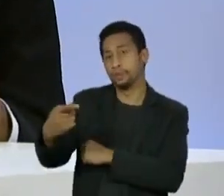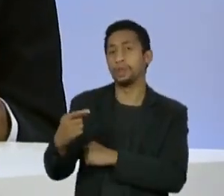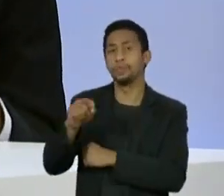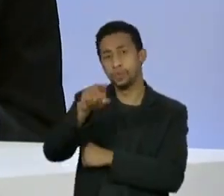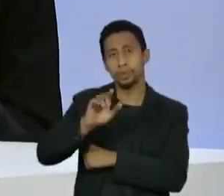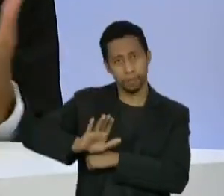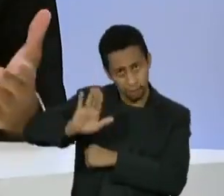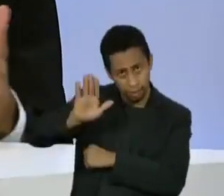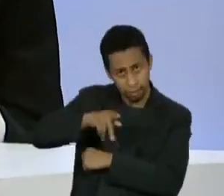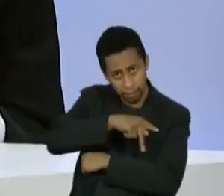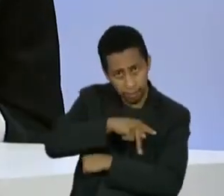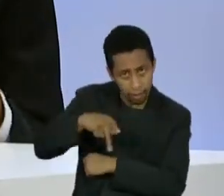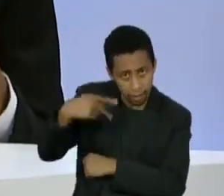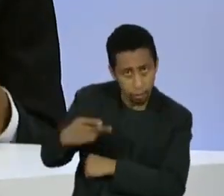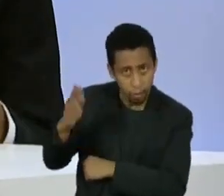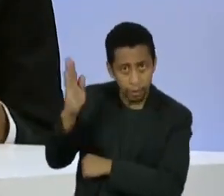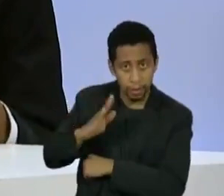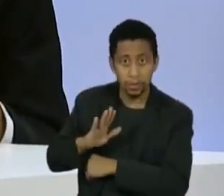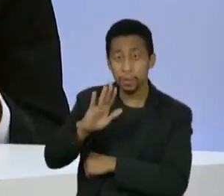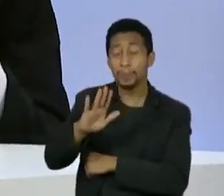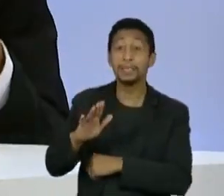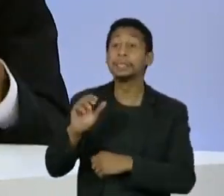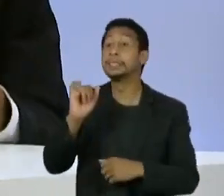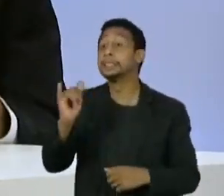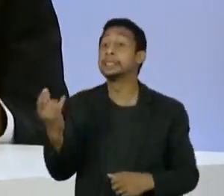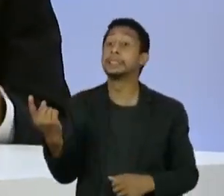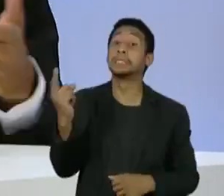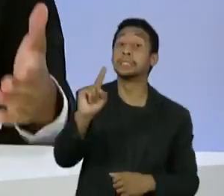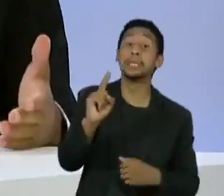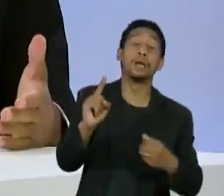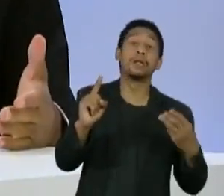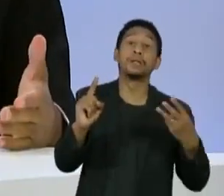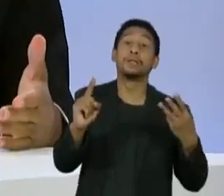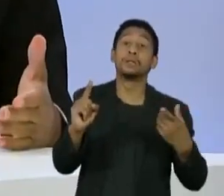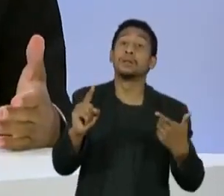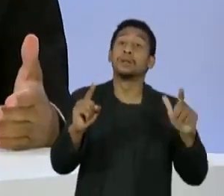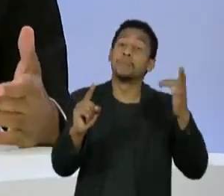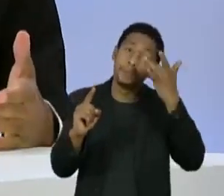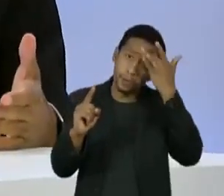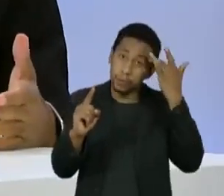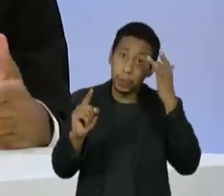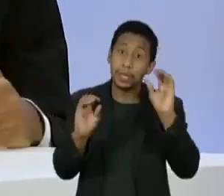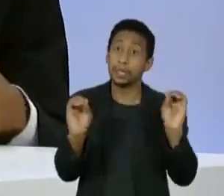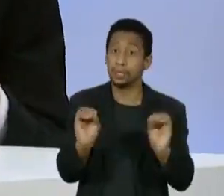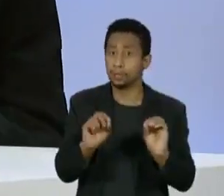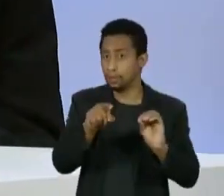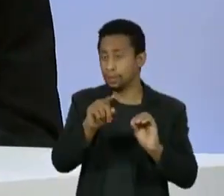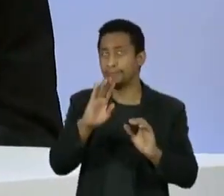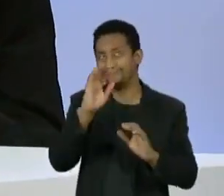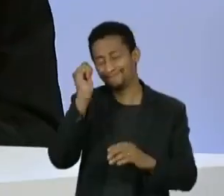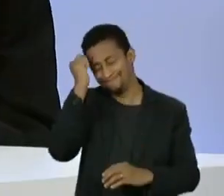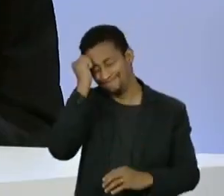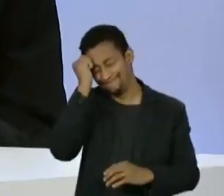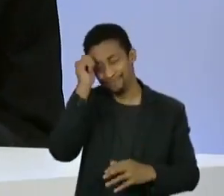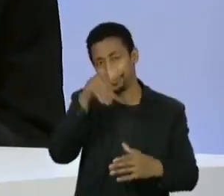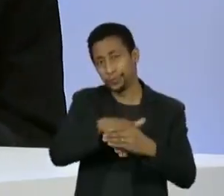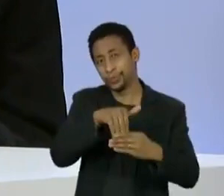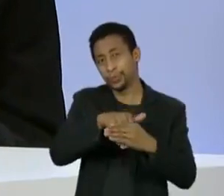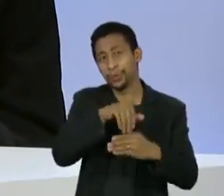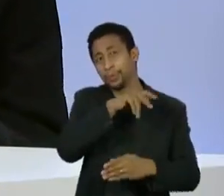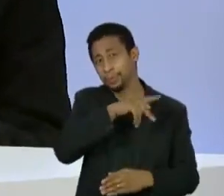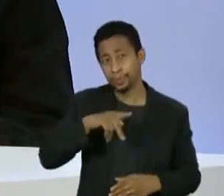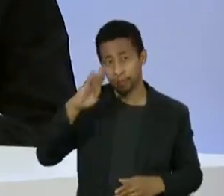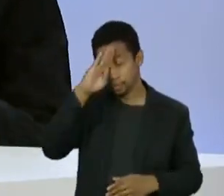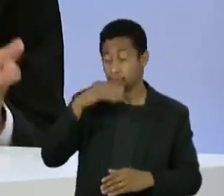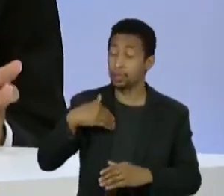presidência da República, mas caso a terceira via é no emplaque? O senhor já se disse arrependido de ter votado em Bolsonaro e é um crítico quanto mais das